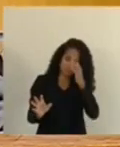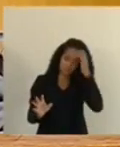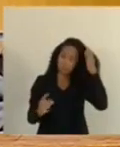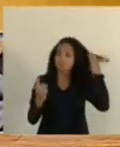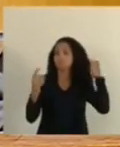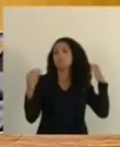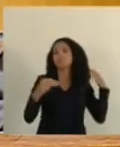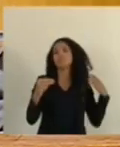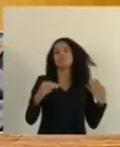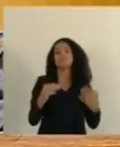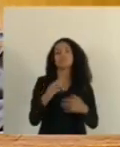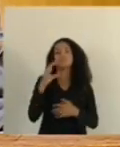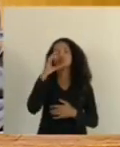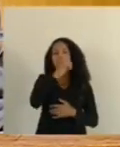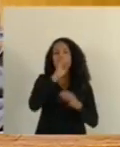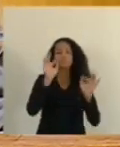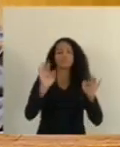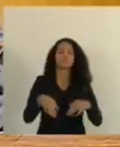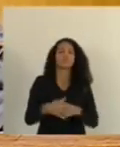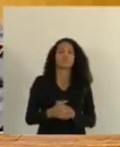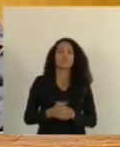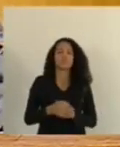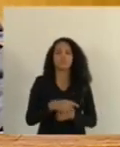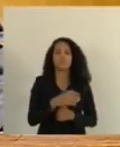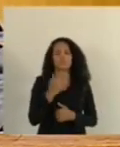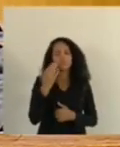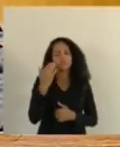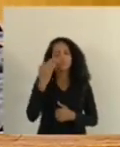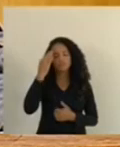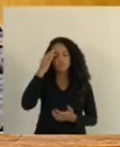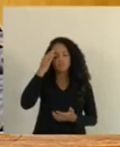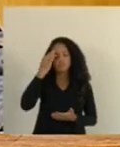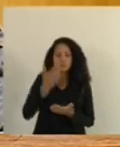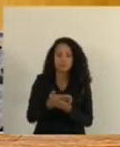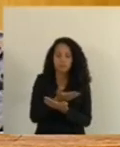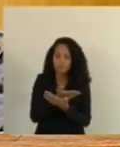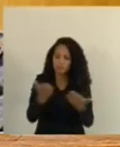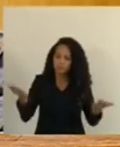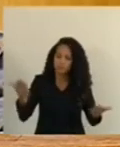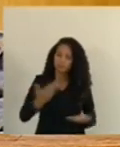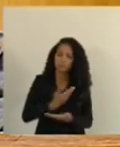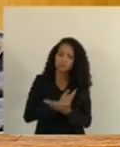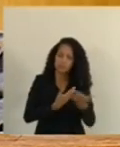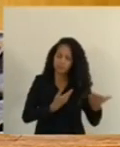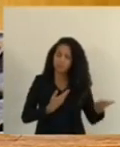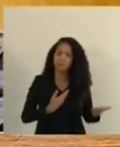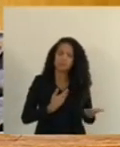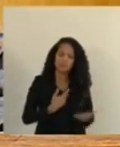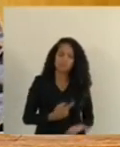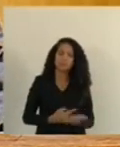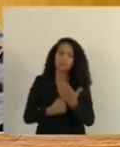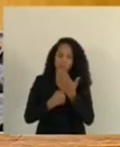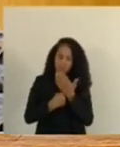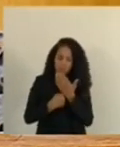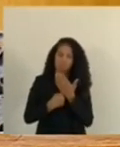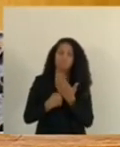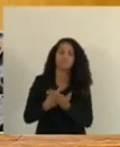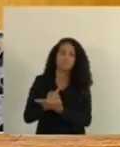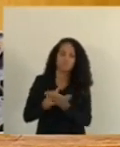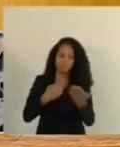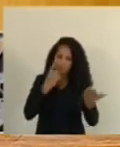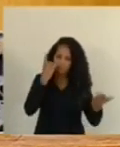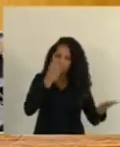um minutinho, somente para encerrar. Conto com a coletividade dos queridos companheiros aqui, deputados, dessa Casa de Leis, dos meus pares,